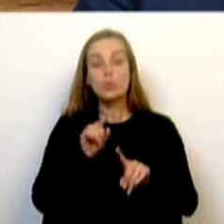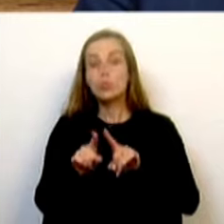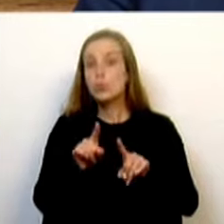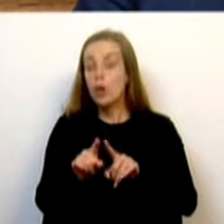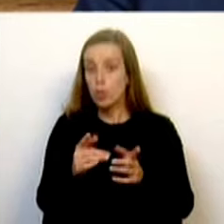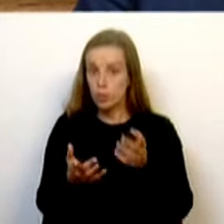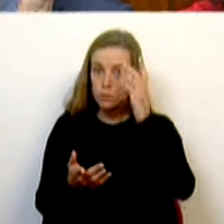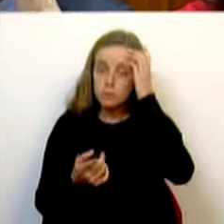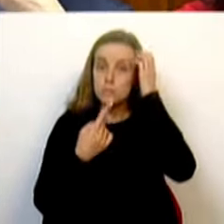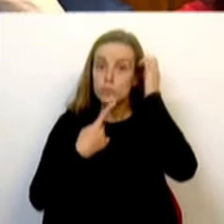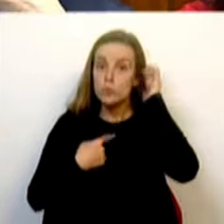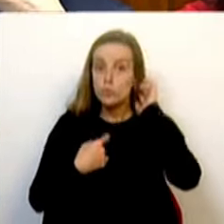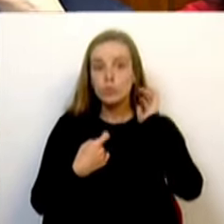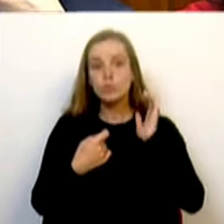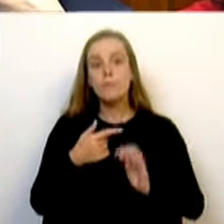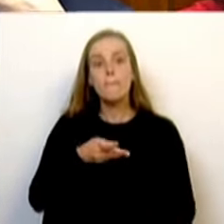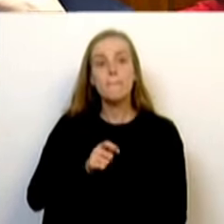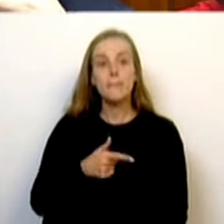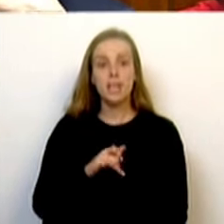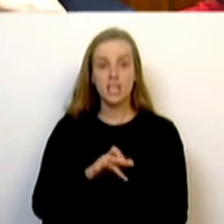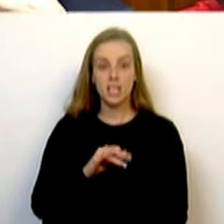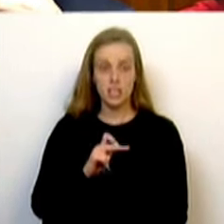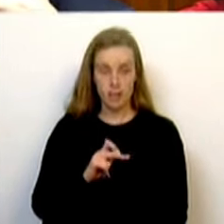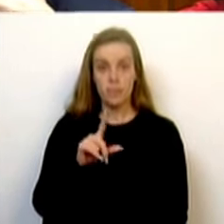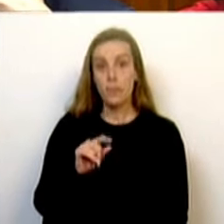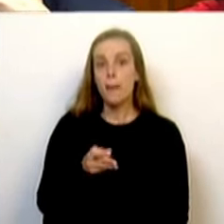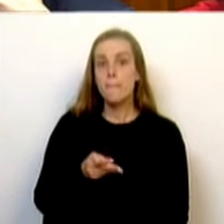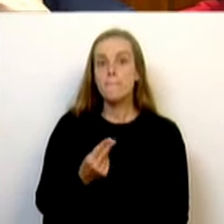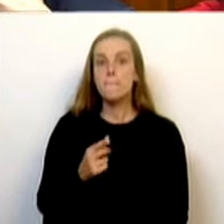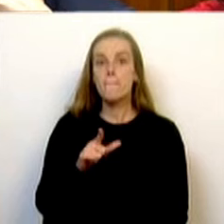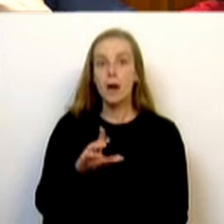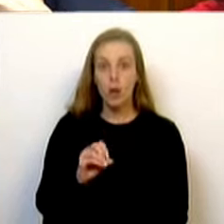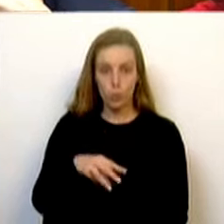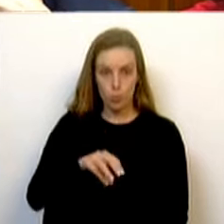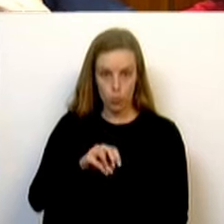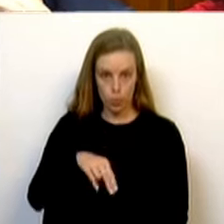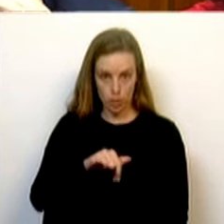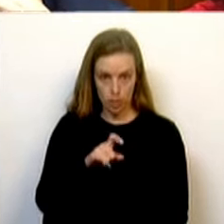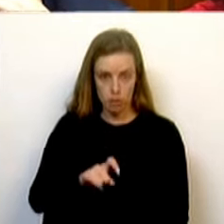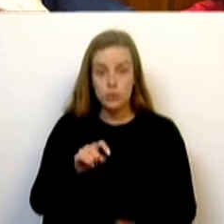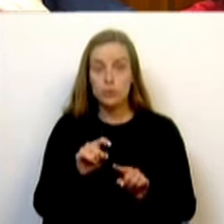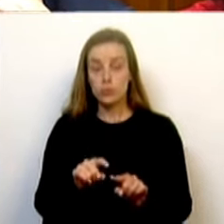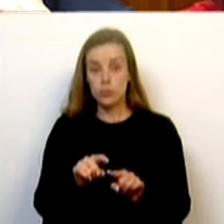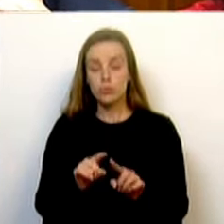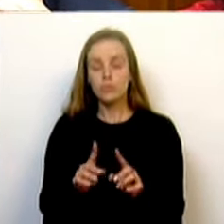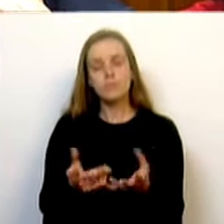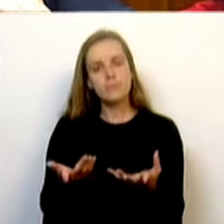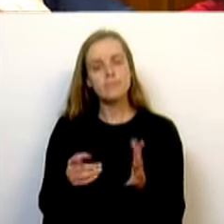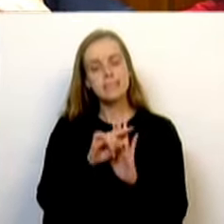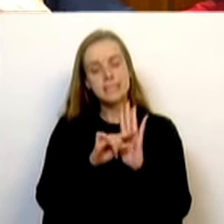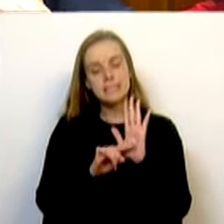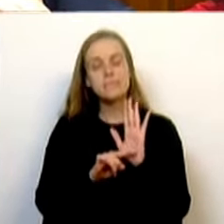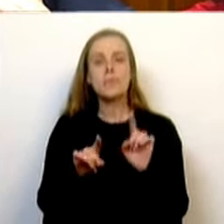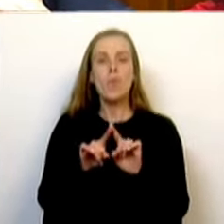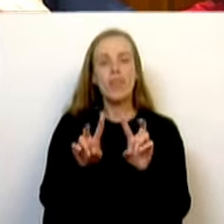que colocaram Patrícia Dantas e Paulo Meniz, gostaria de dizer que o conjunto dessas matérias serão devidamente